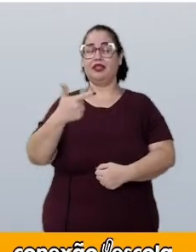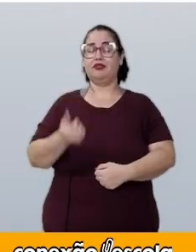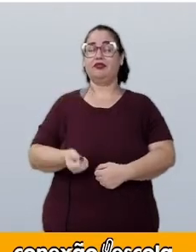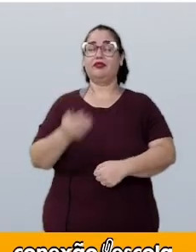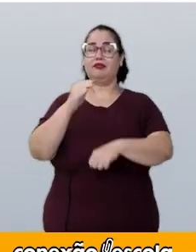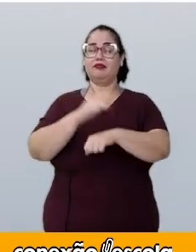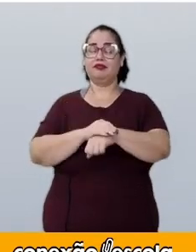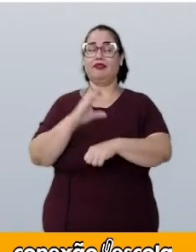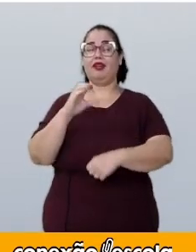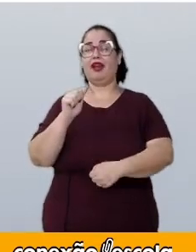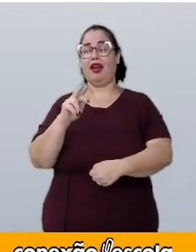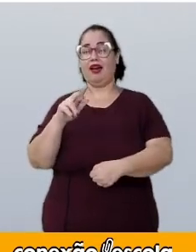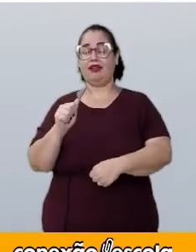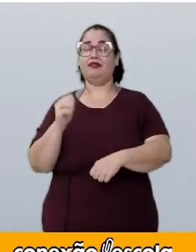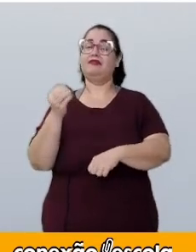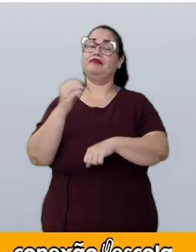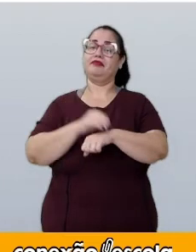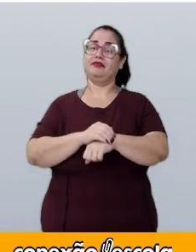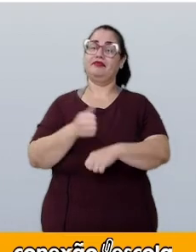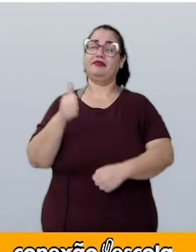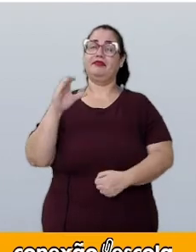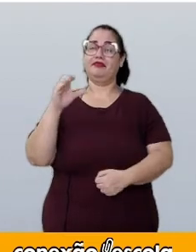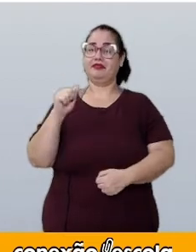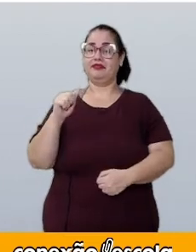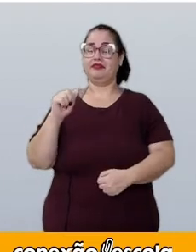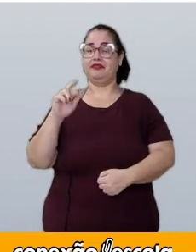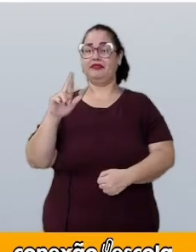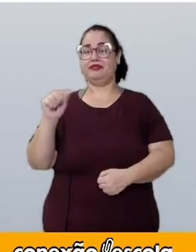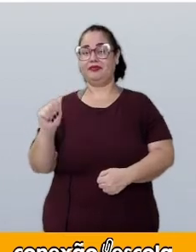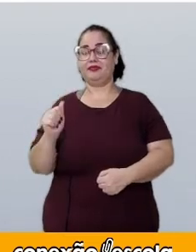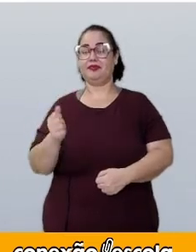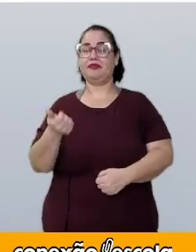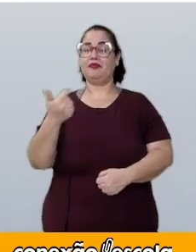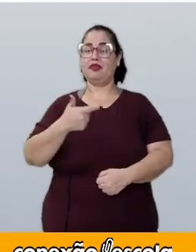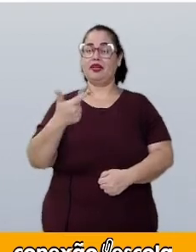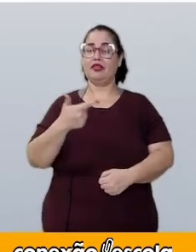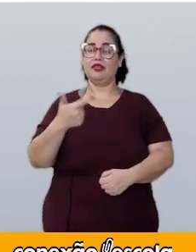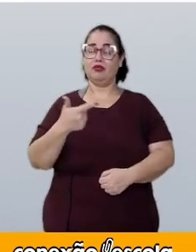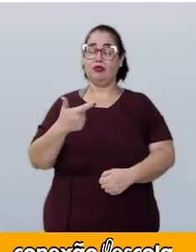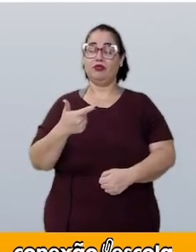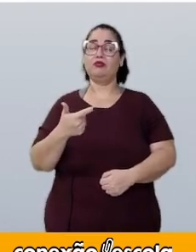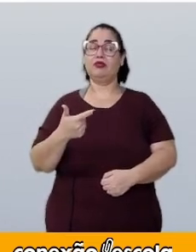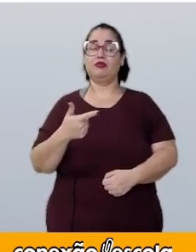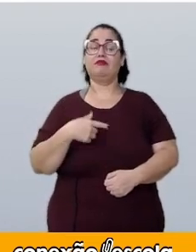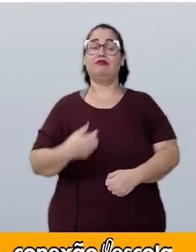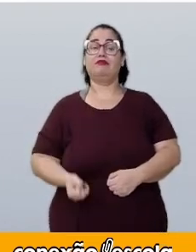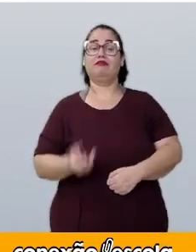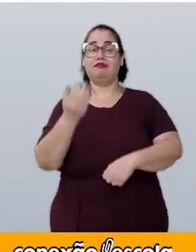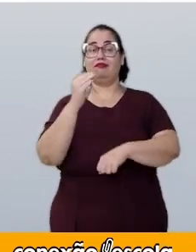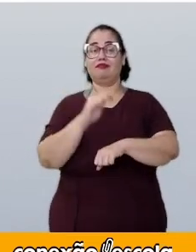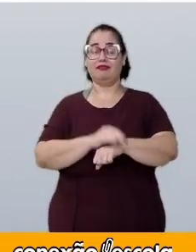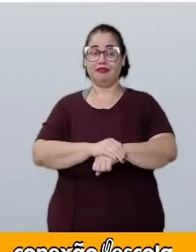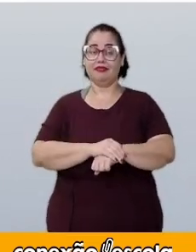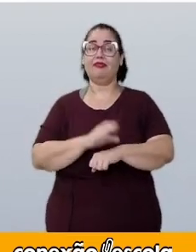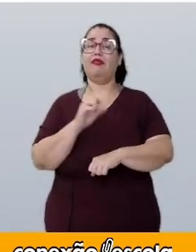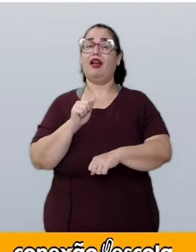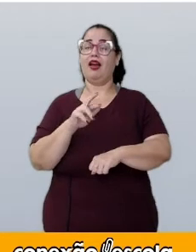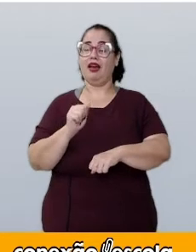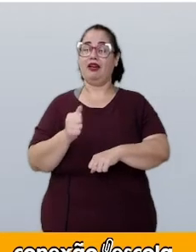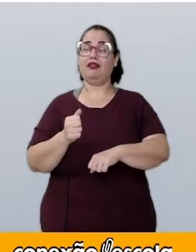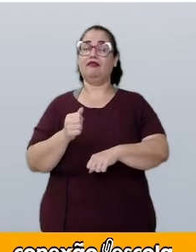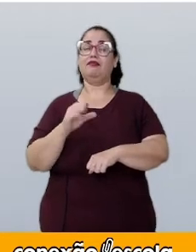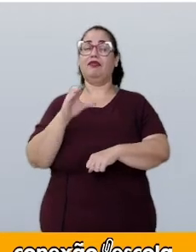cara, terceira cara. Na segunda situação, eu tenho também cara,